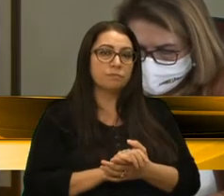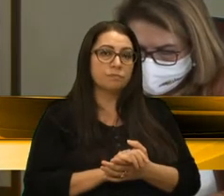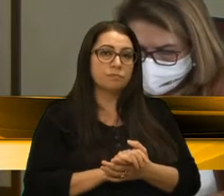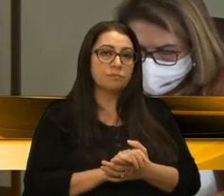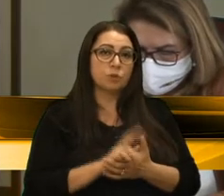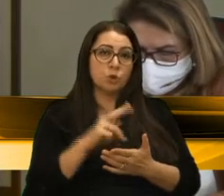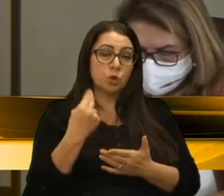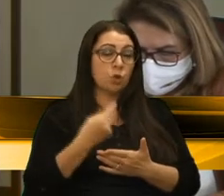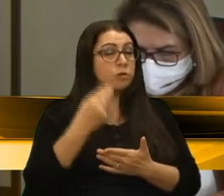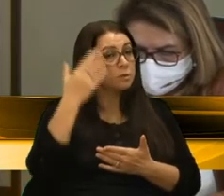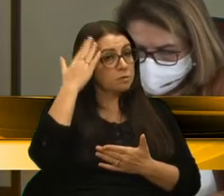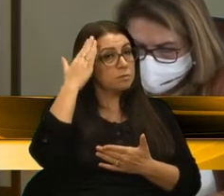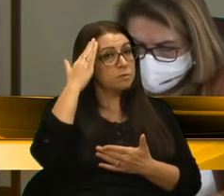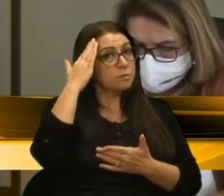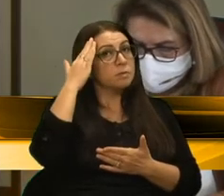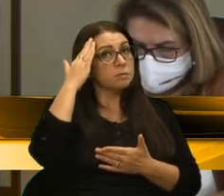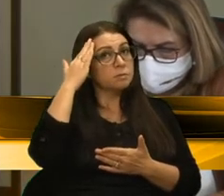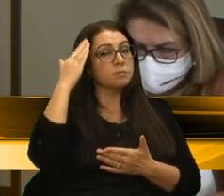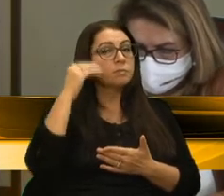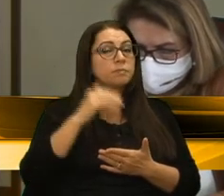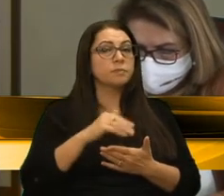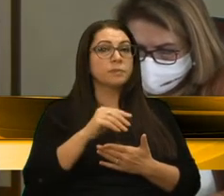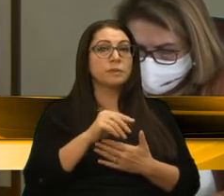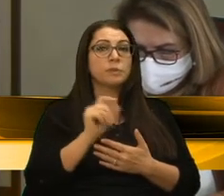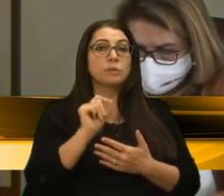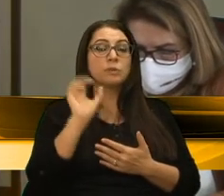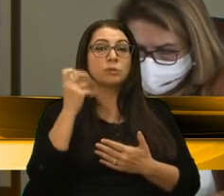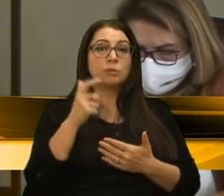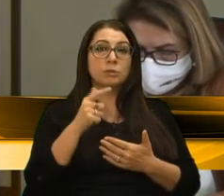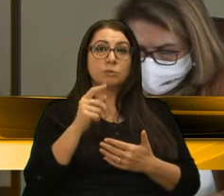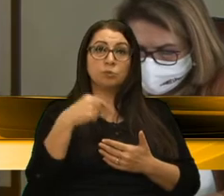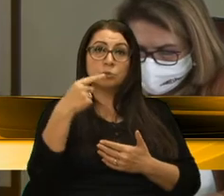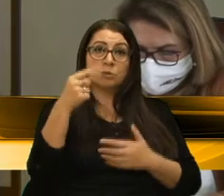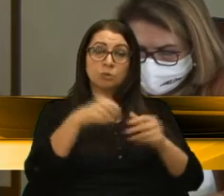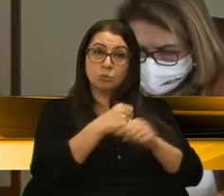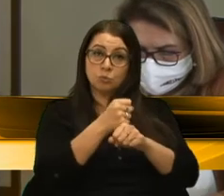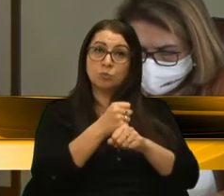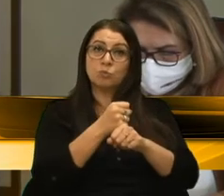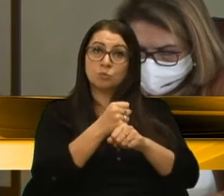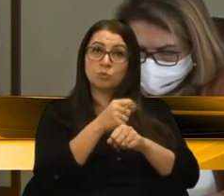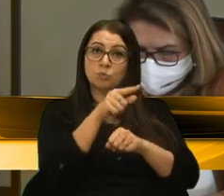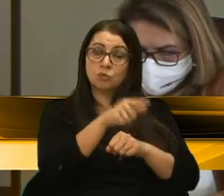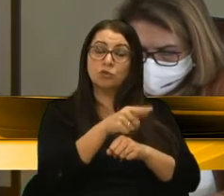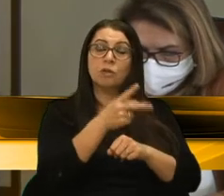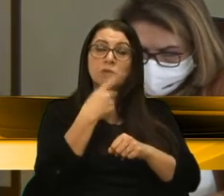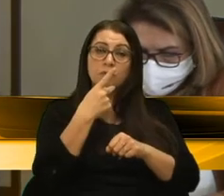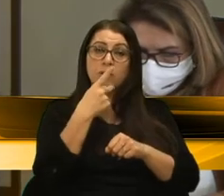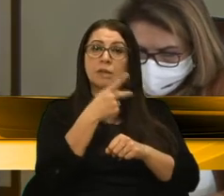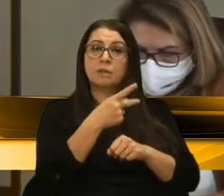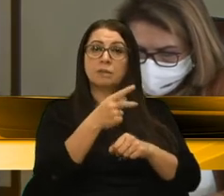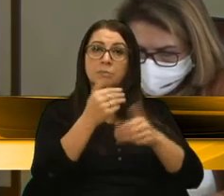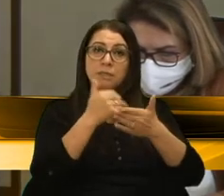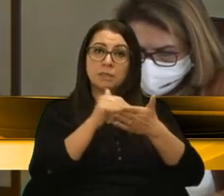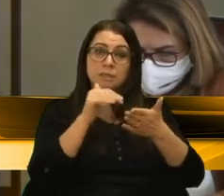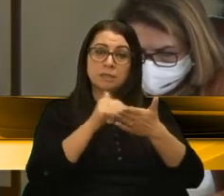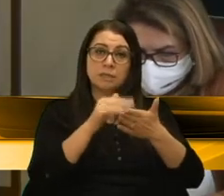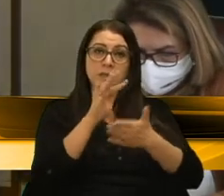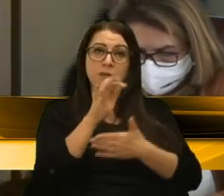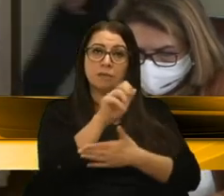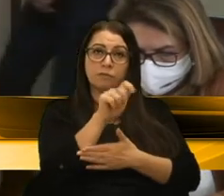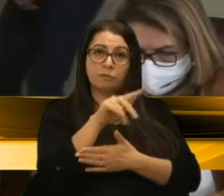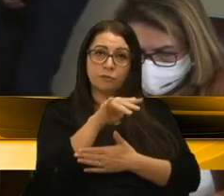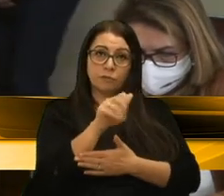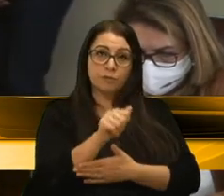Nós sabemos que a situação para os próximos anos, segundo já relatado pela secretária da Fazenda,